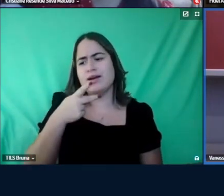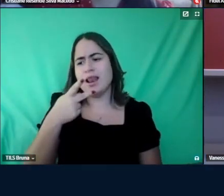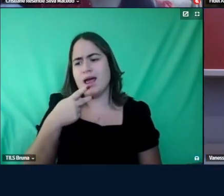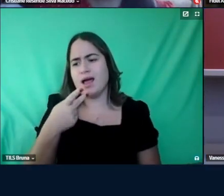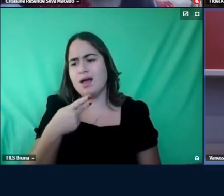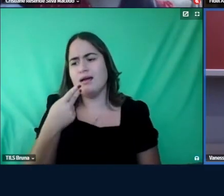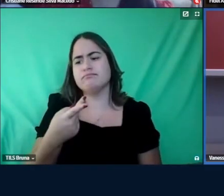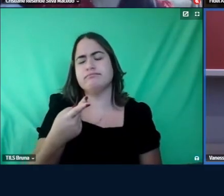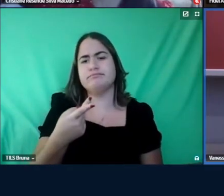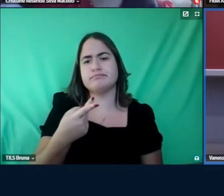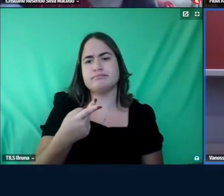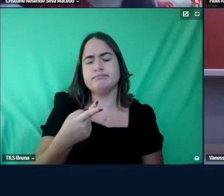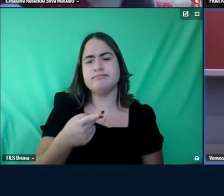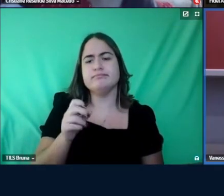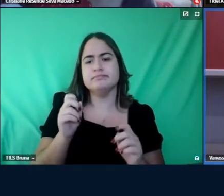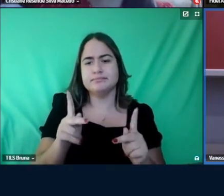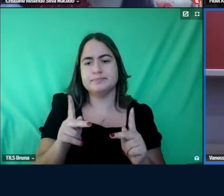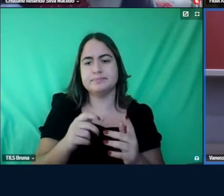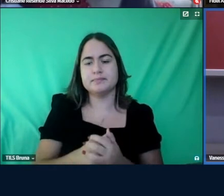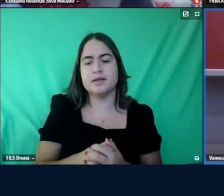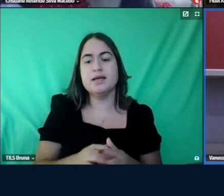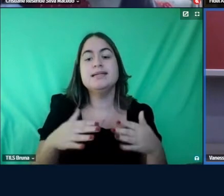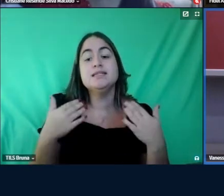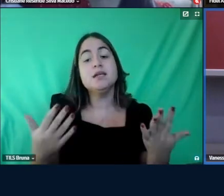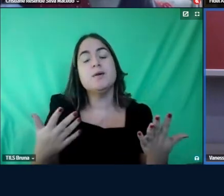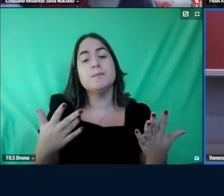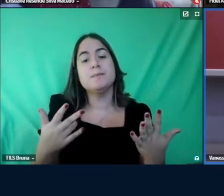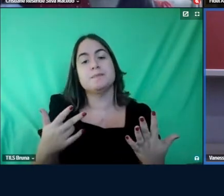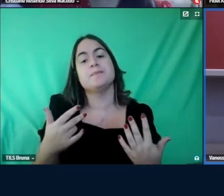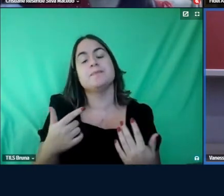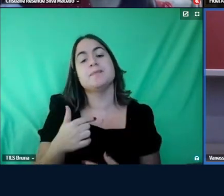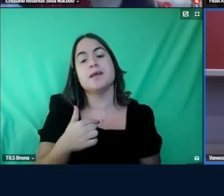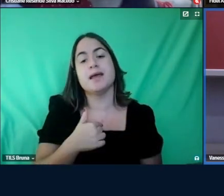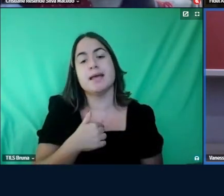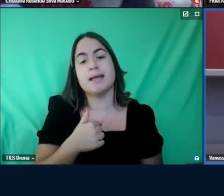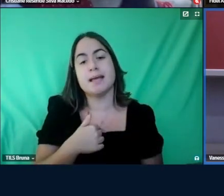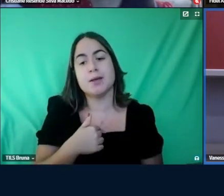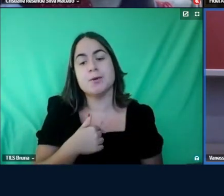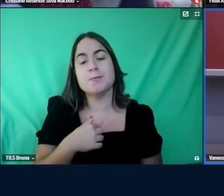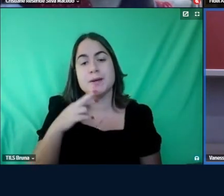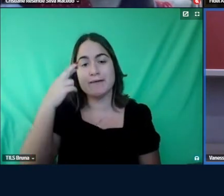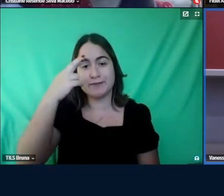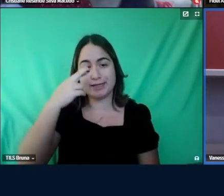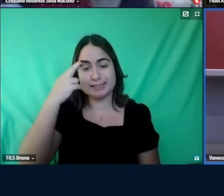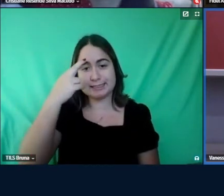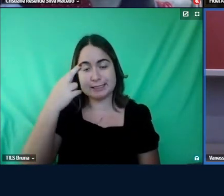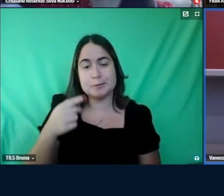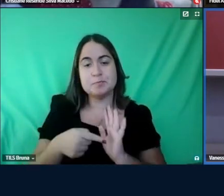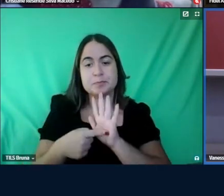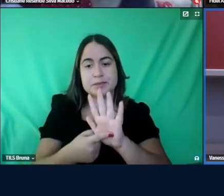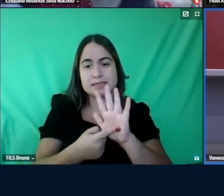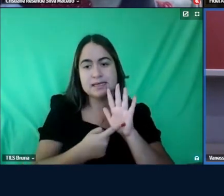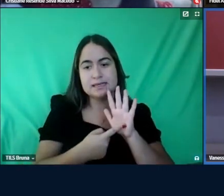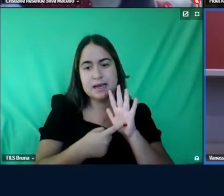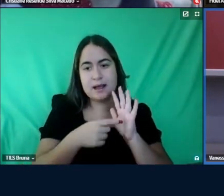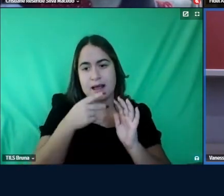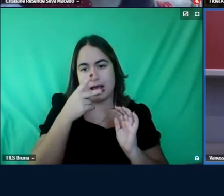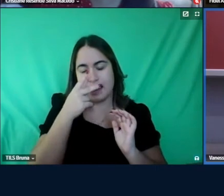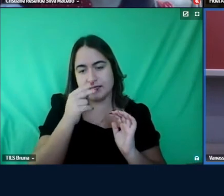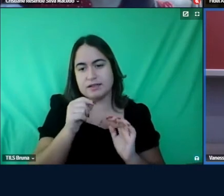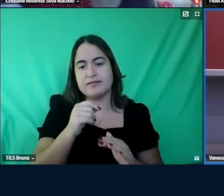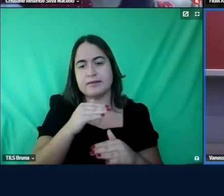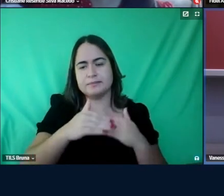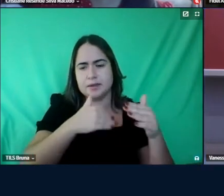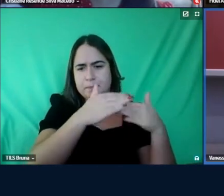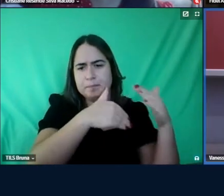tá então assim pra dizer algumas reflexões aqui eu acho que o trabalho vai caminhar bastante